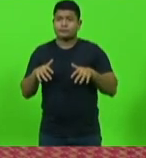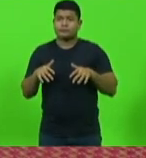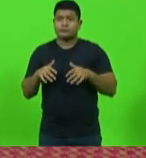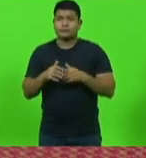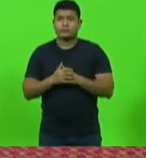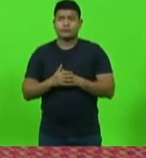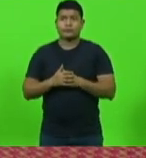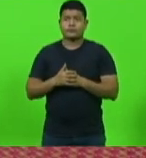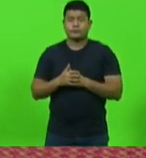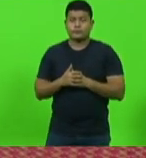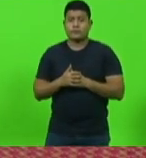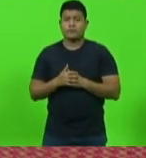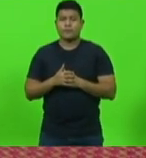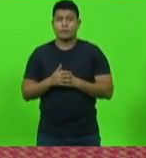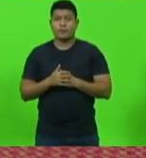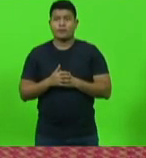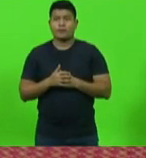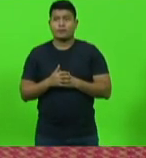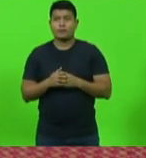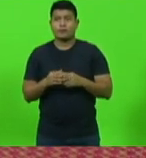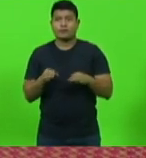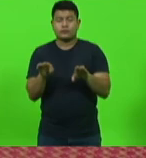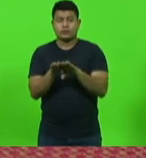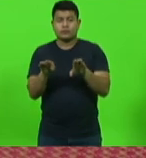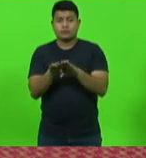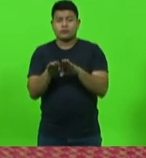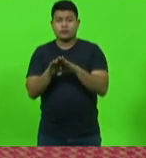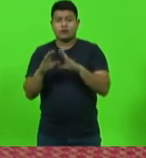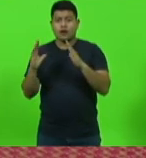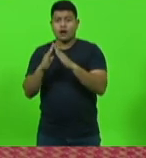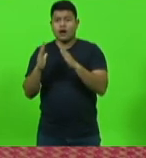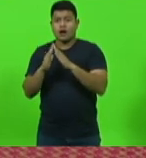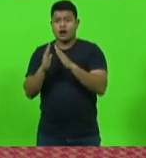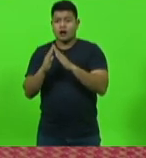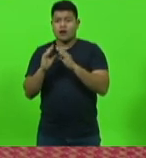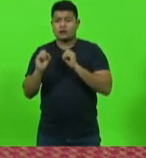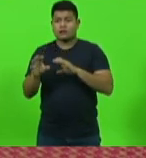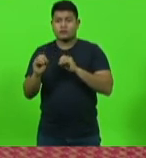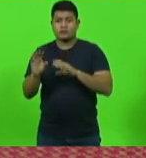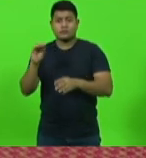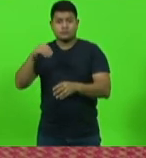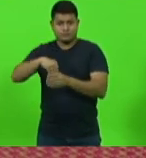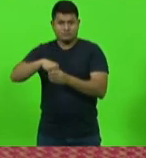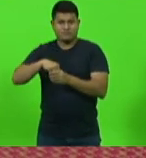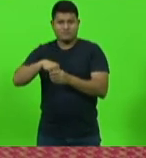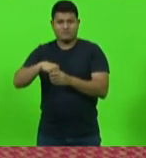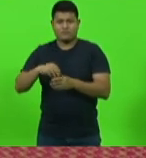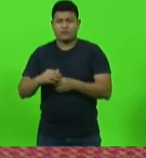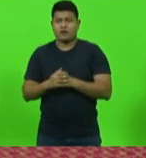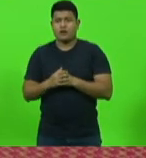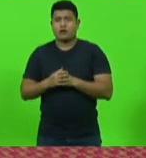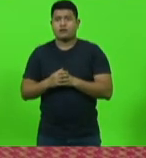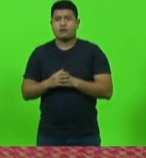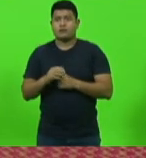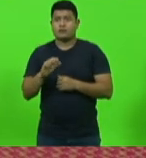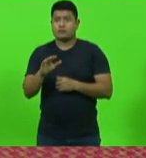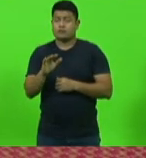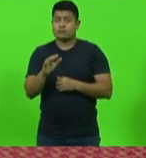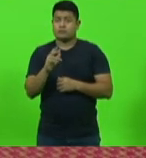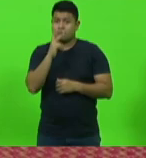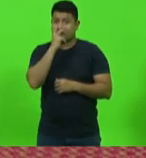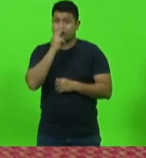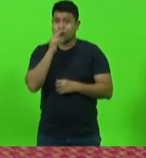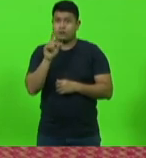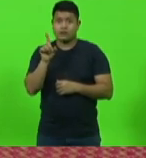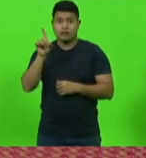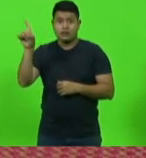cadeiras do plenário. Tivemos também do homeschooling, estamos recebendo visitantes ali. Embora isso pouco importe para alguém lá fora, nós temos